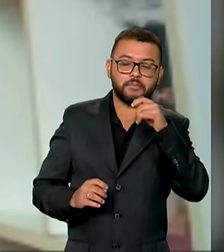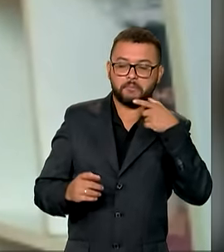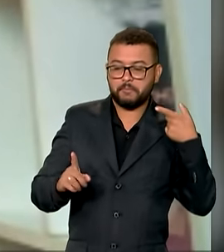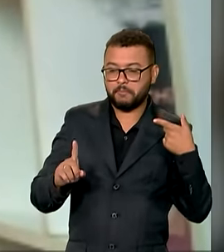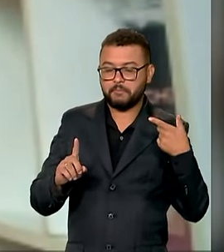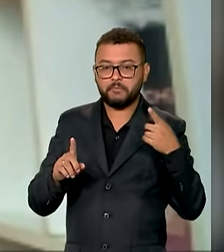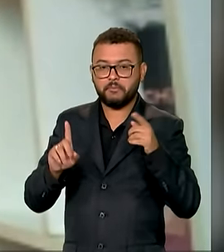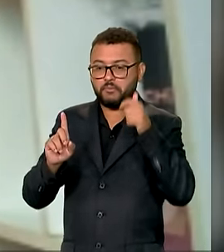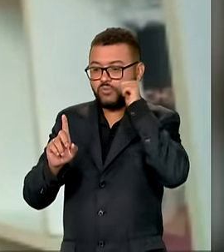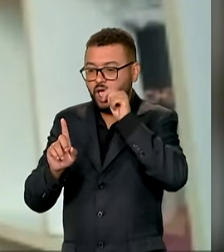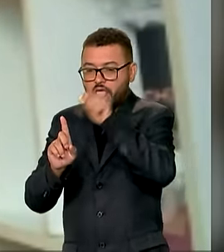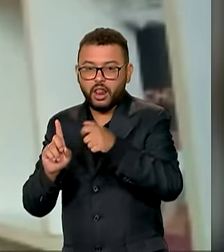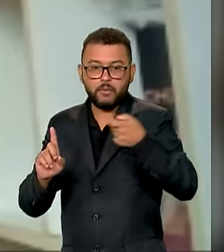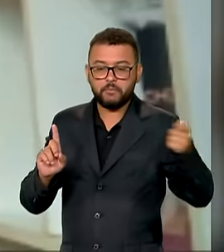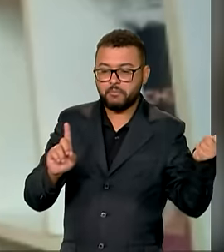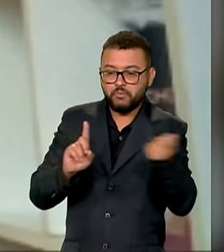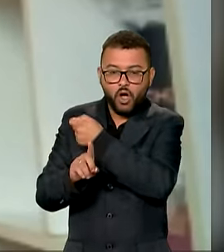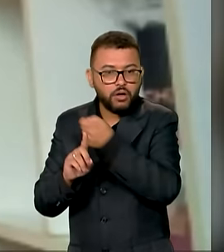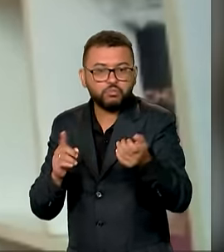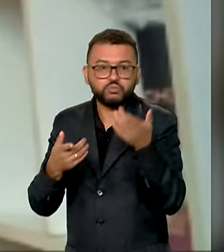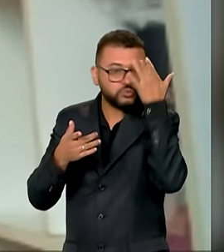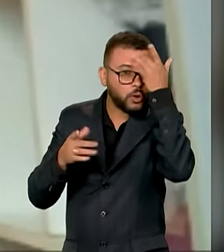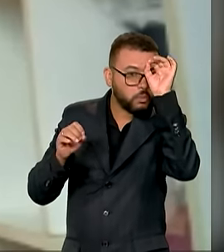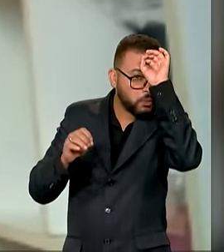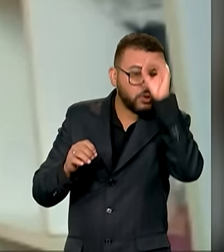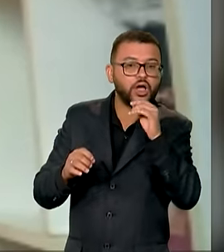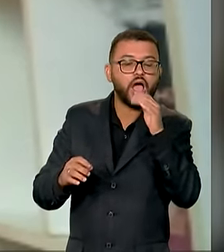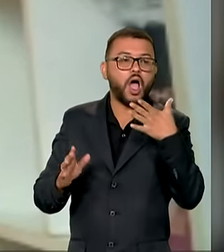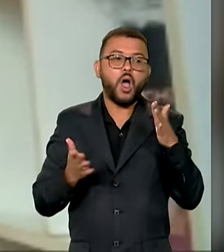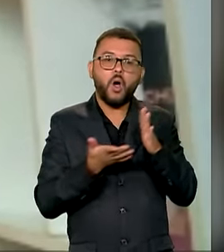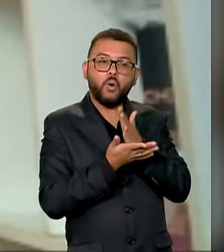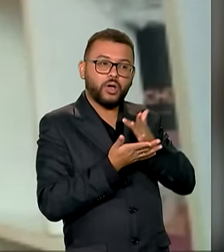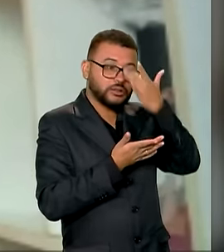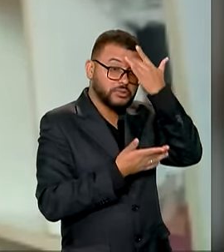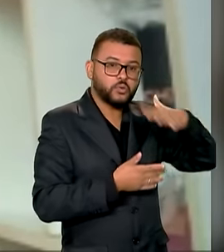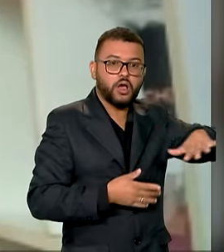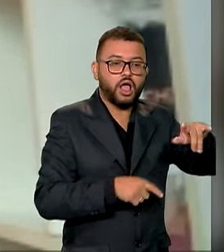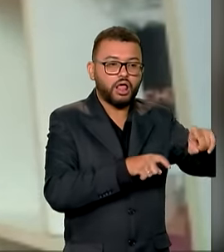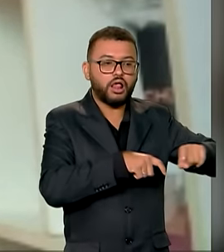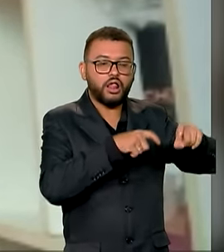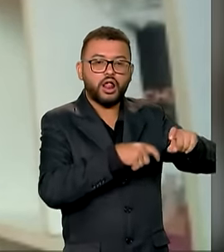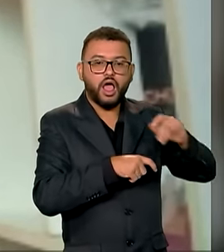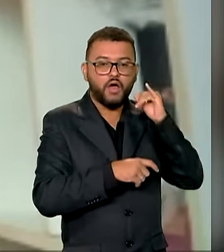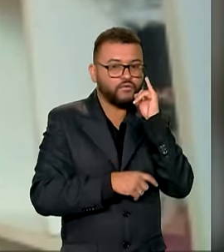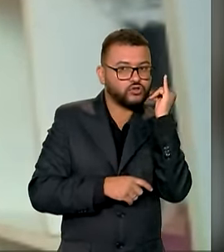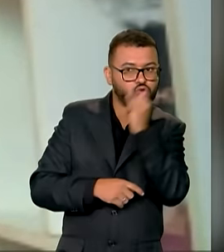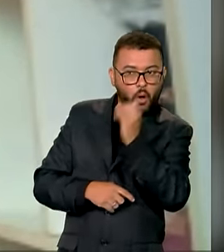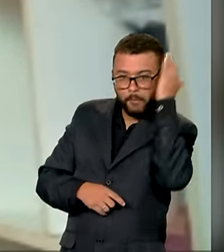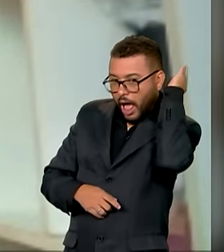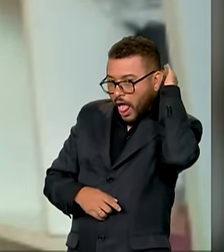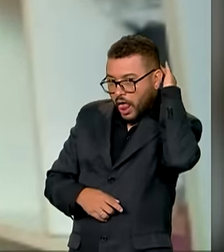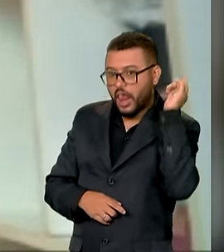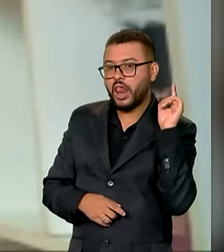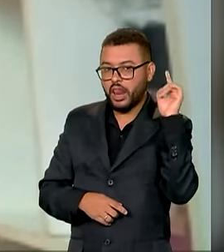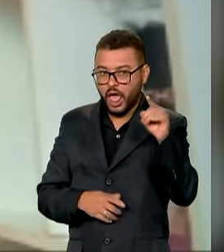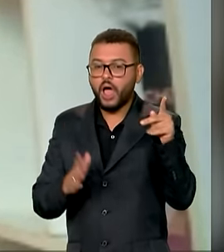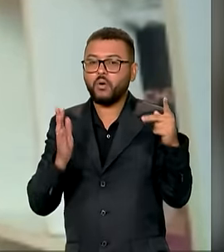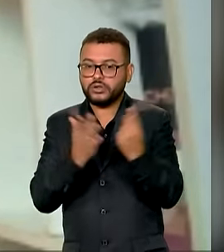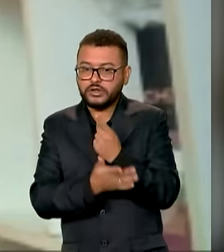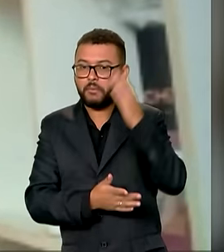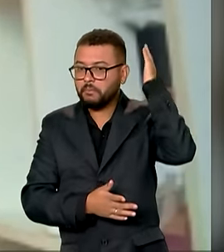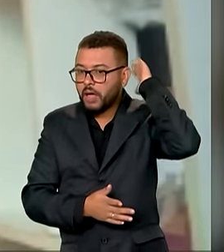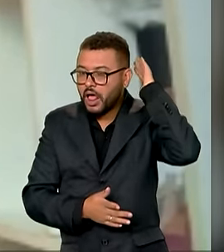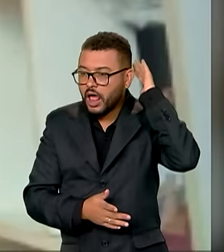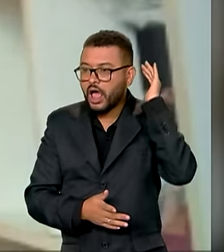Temos, sim, informações de camponeses da região do Pará, lá no estado do